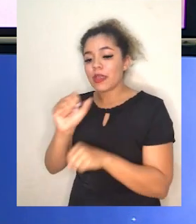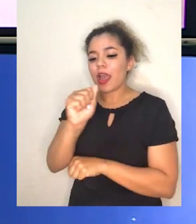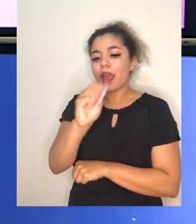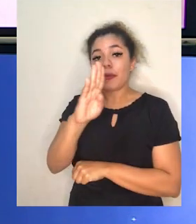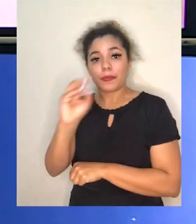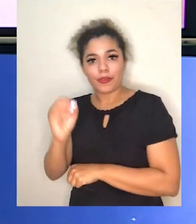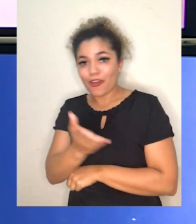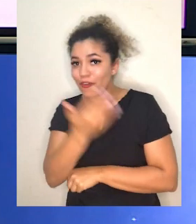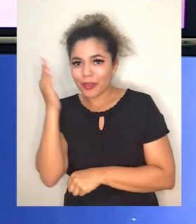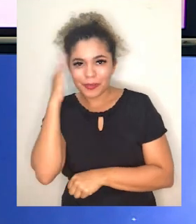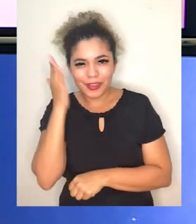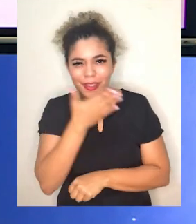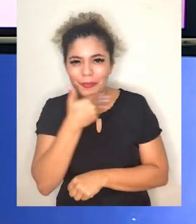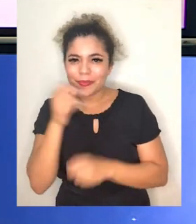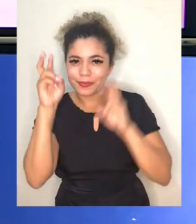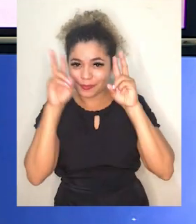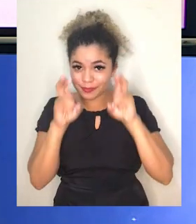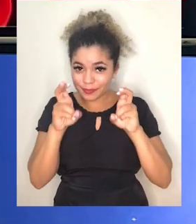Vamos entender melhor esse tema?